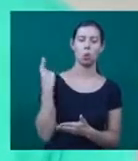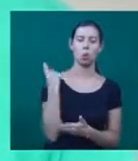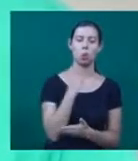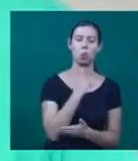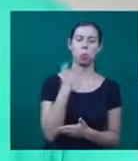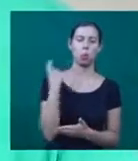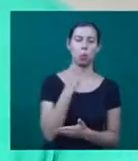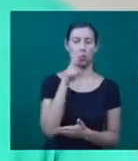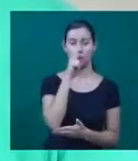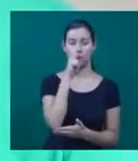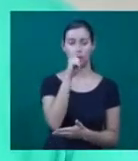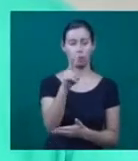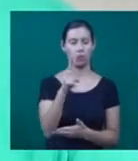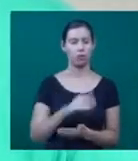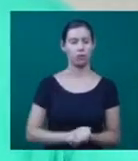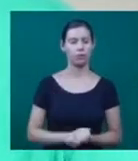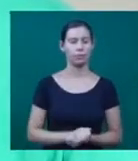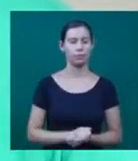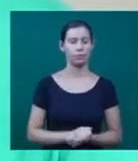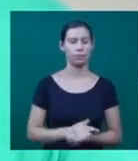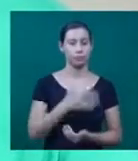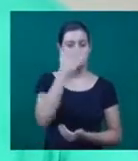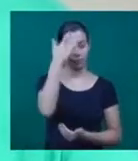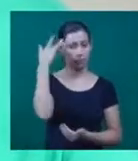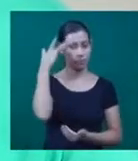outra vez, essa pessoa já remeteu a mim